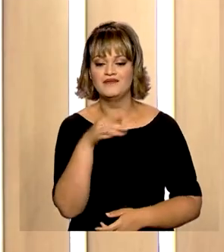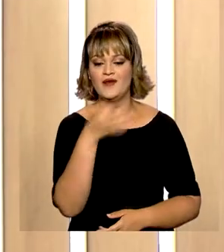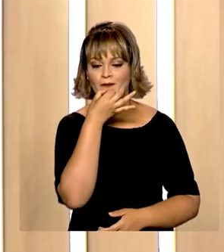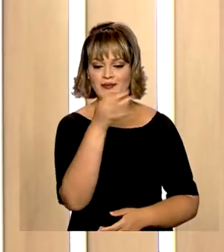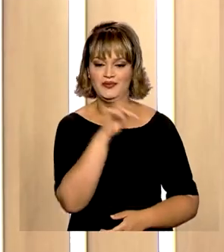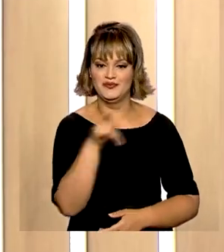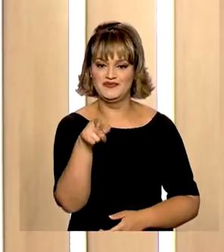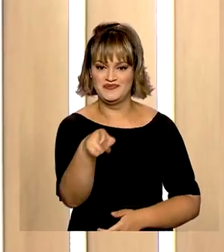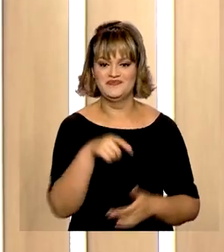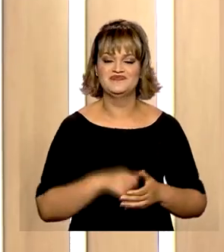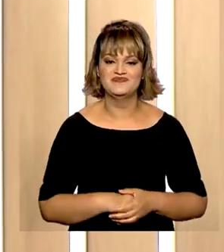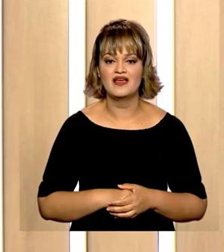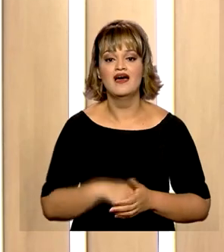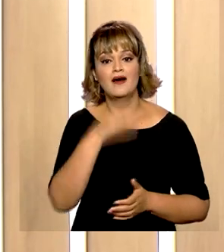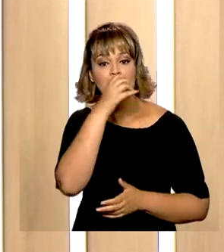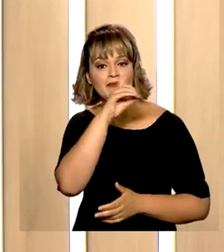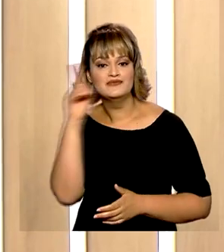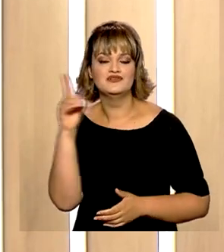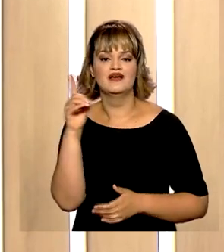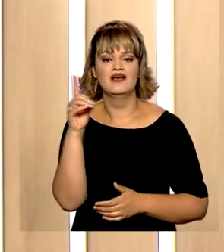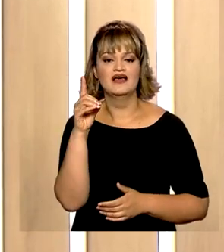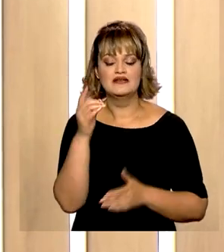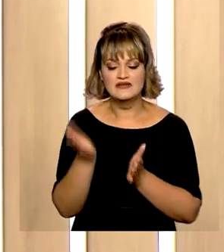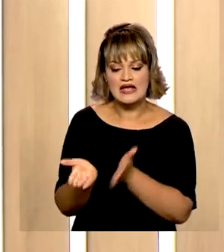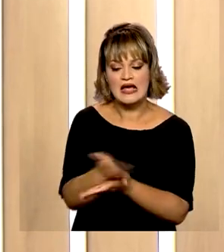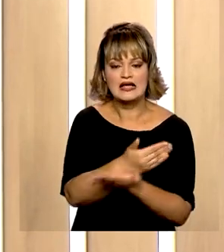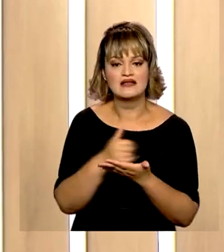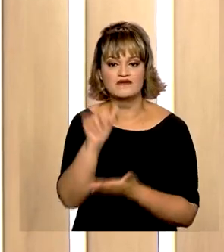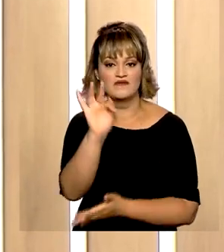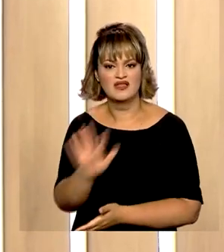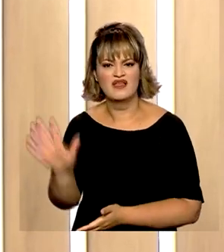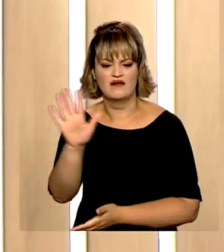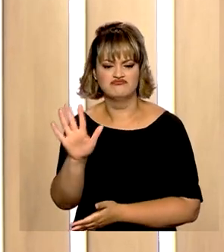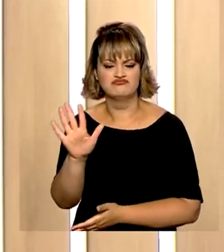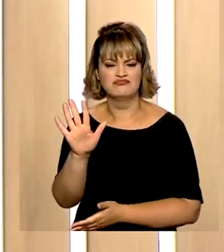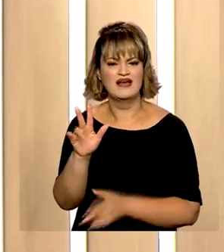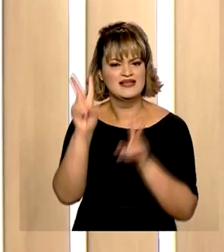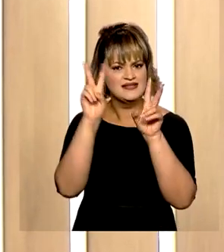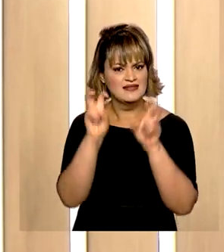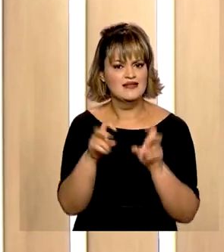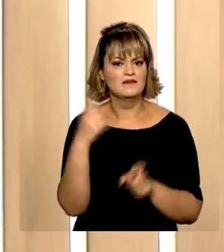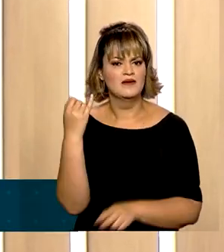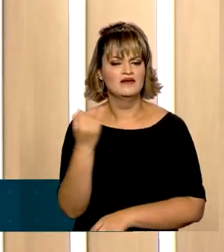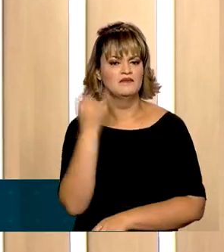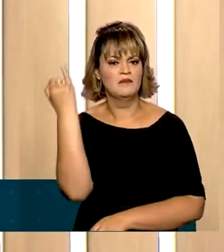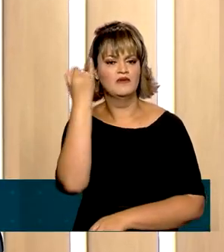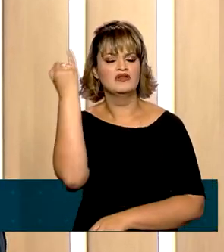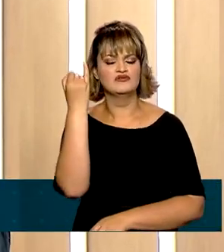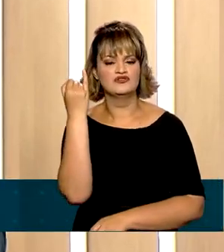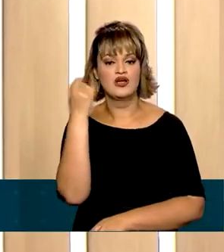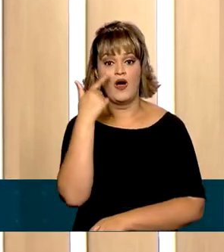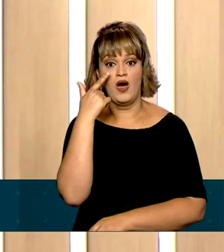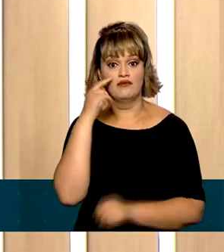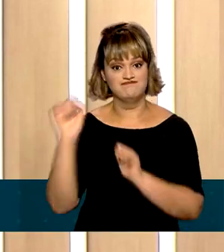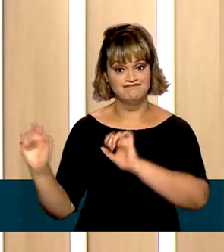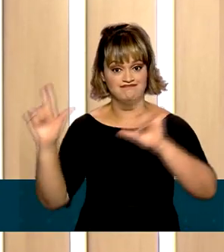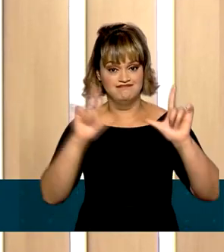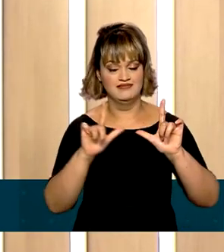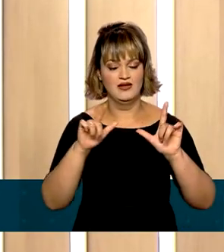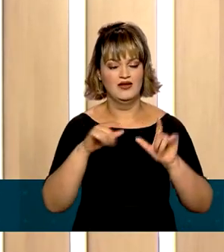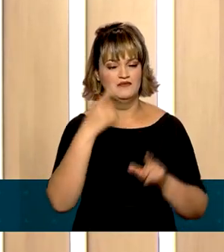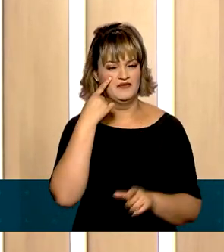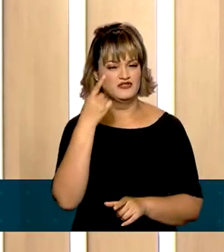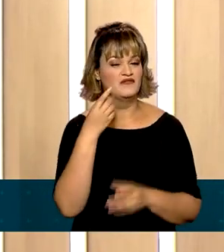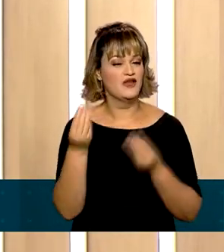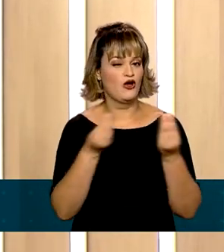Bom dia, bom dia a todos. Nosso tema de hoje é a arrecadação federal. E para tratar desse tema tão importante, nós preparamos uma tabela para